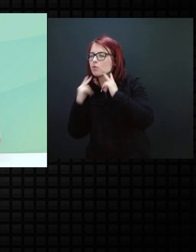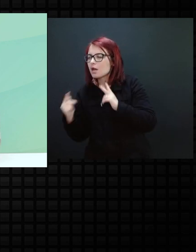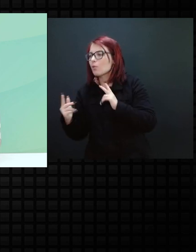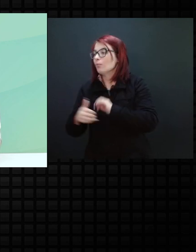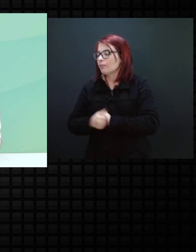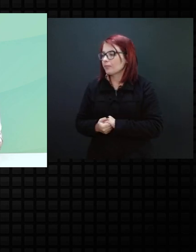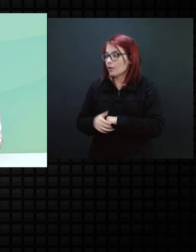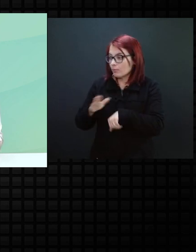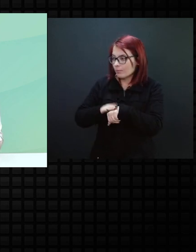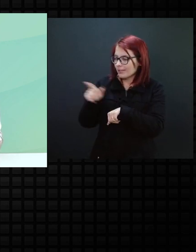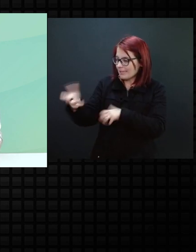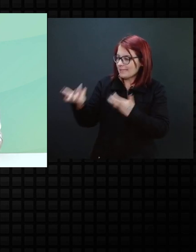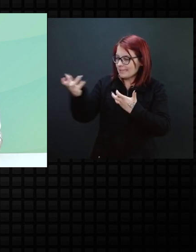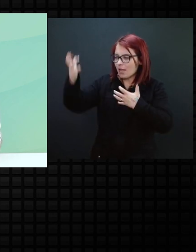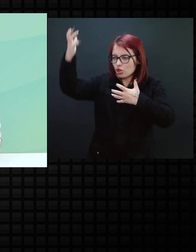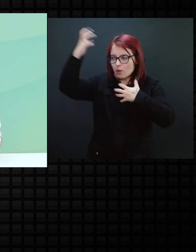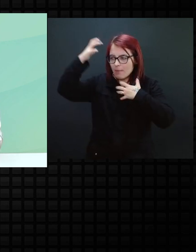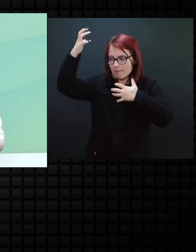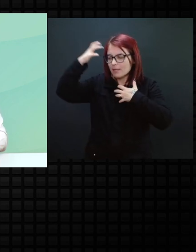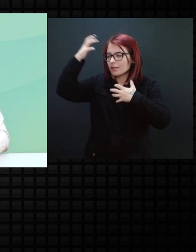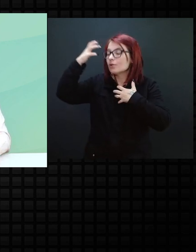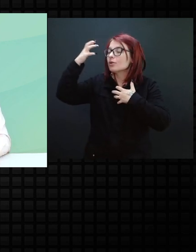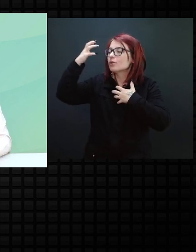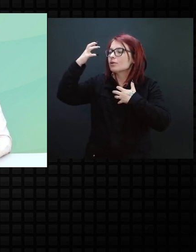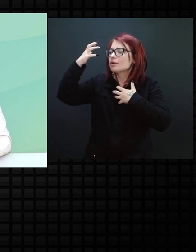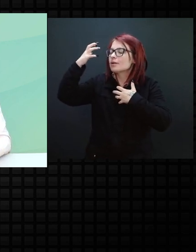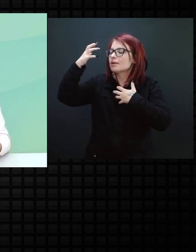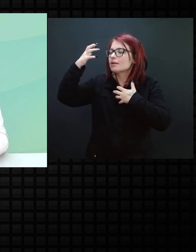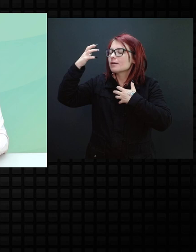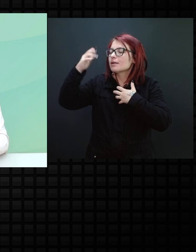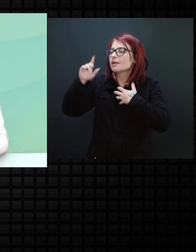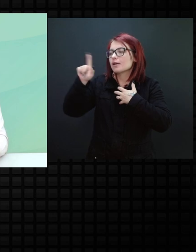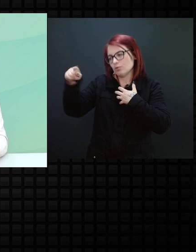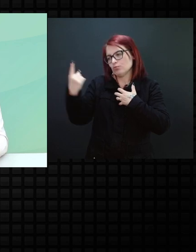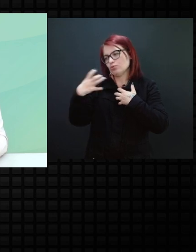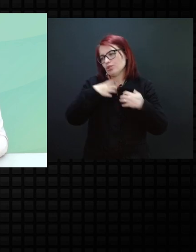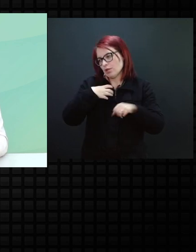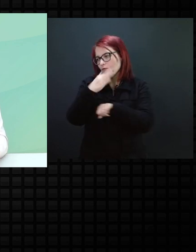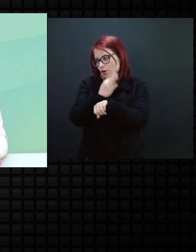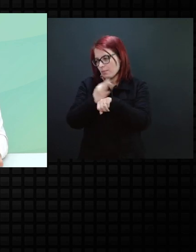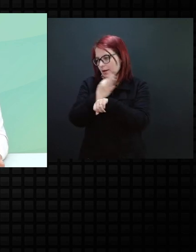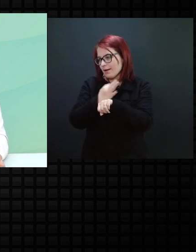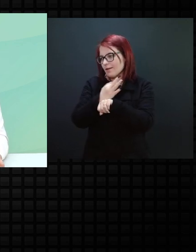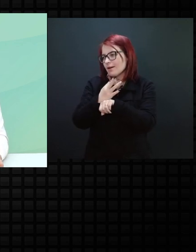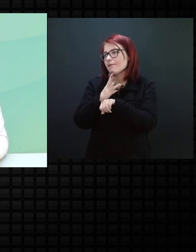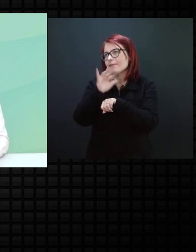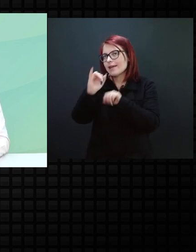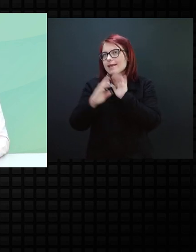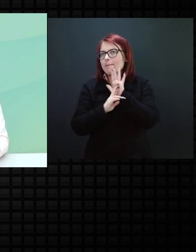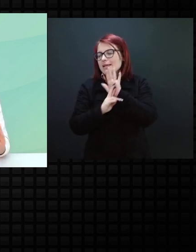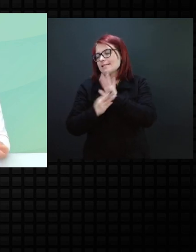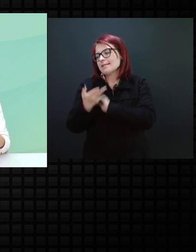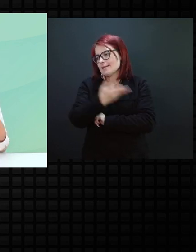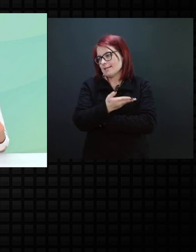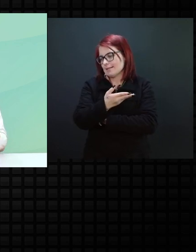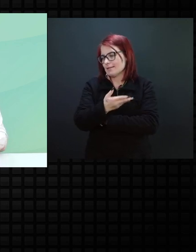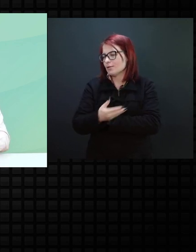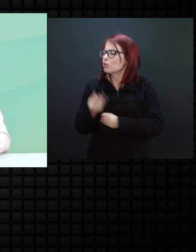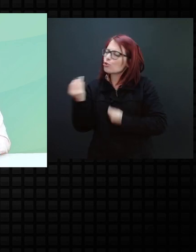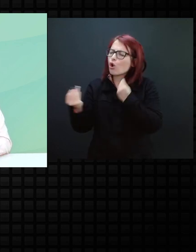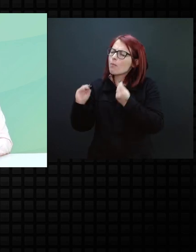Na hora que ele quiser tomar banho, né, ele vai, de uma forma formal, igual você falou, representar, né? Como que